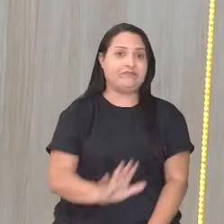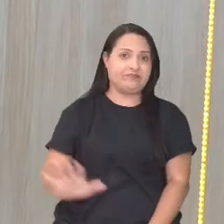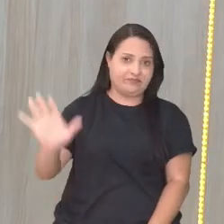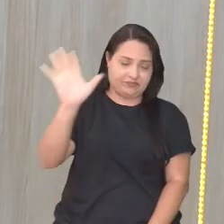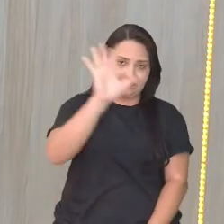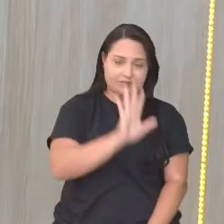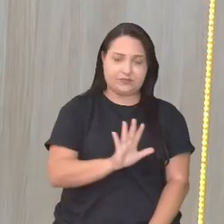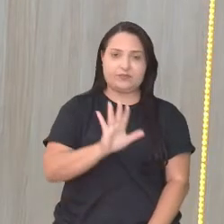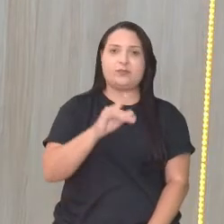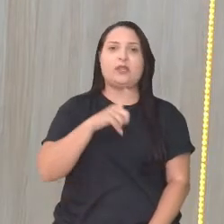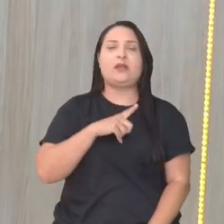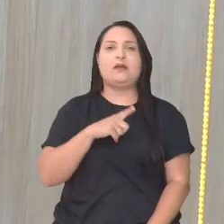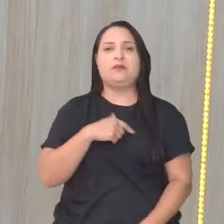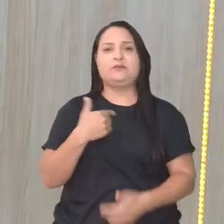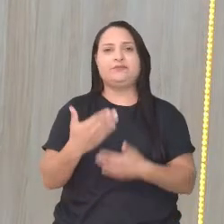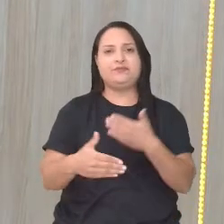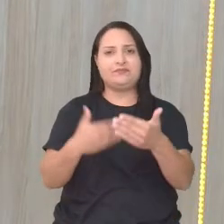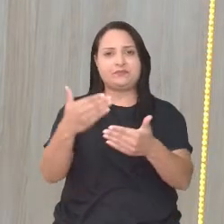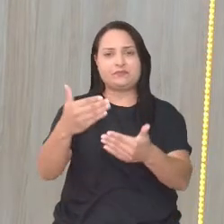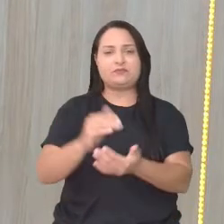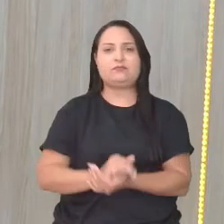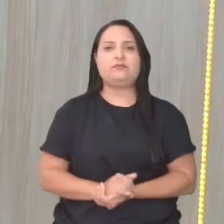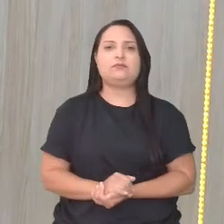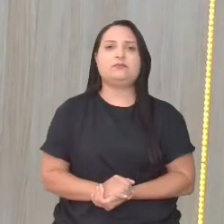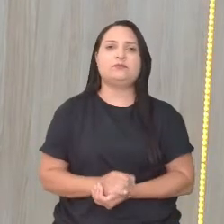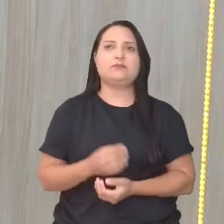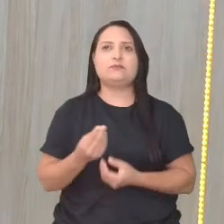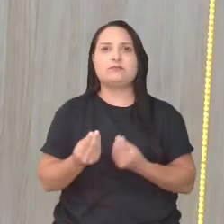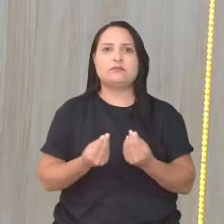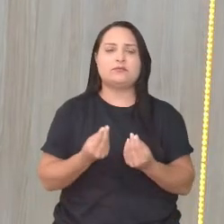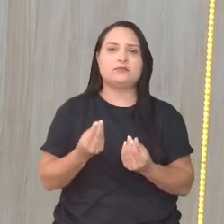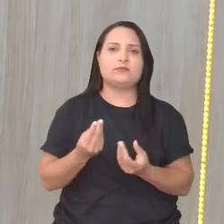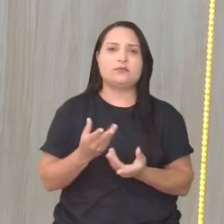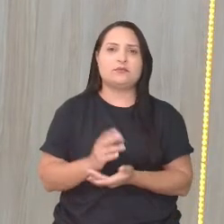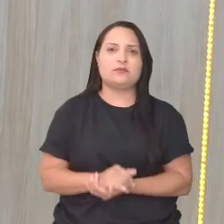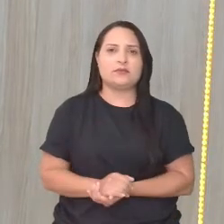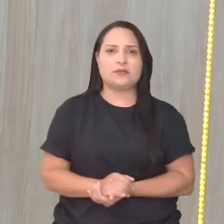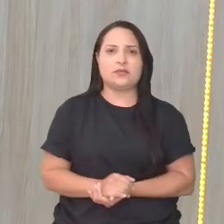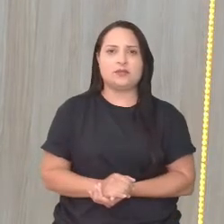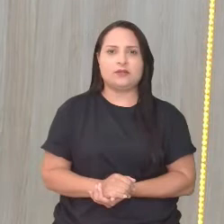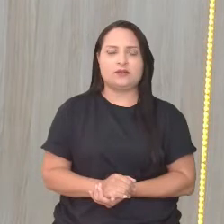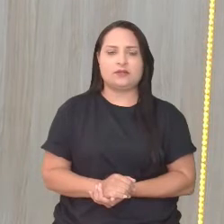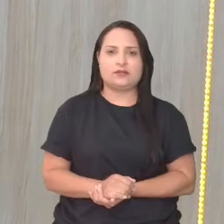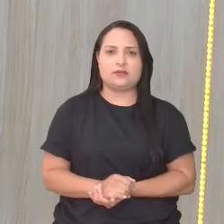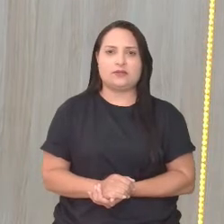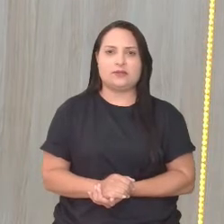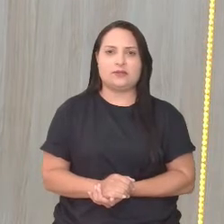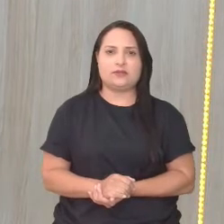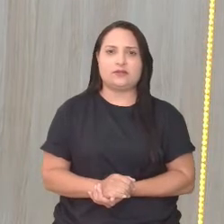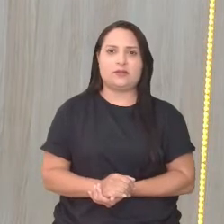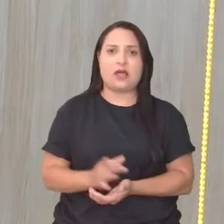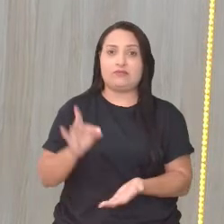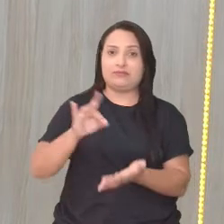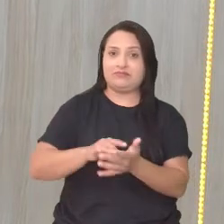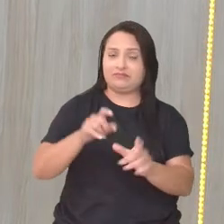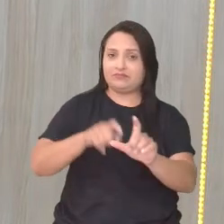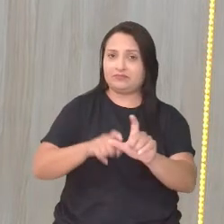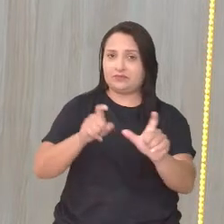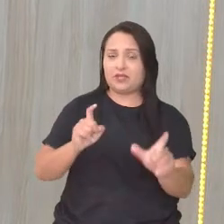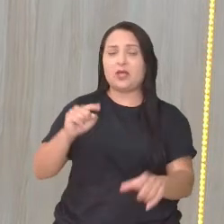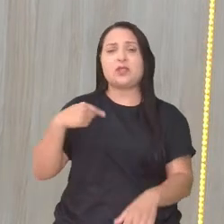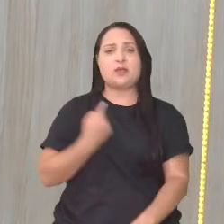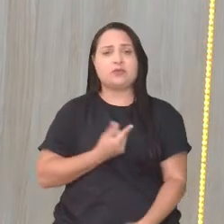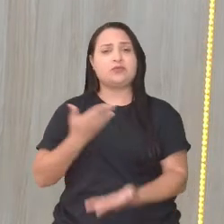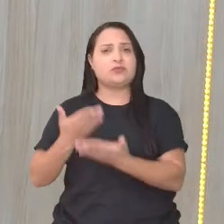que deram aí essa... Que ocorreu, né? Essa questão da independência. A gente vai ver também